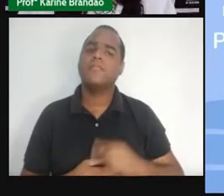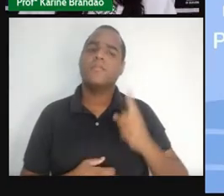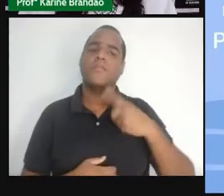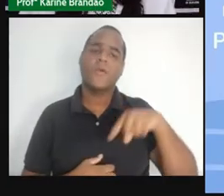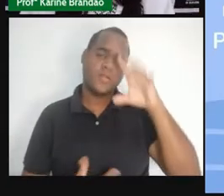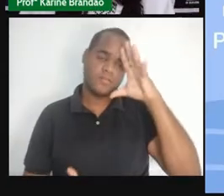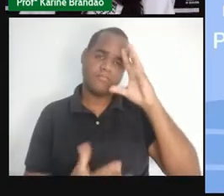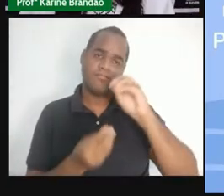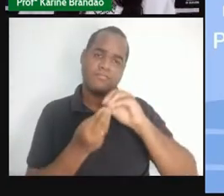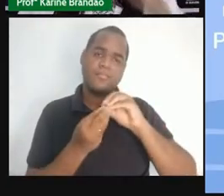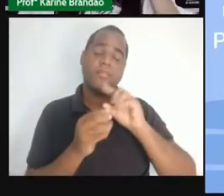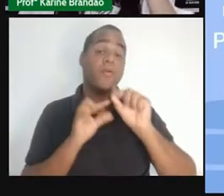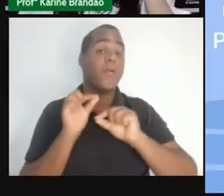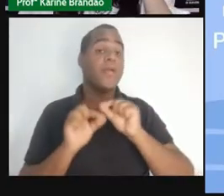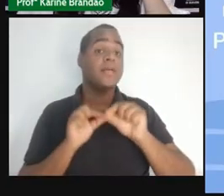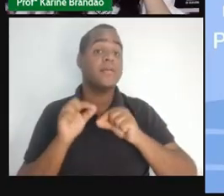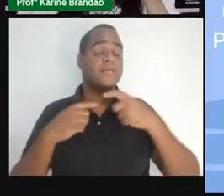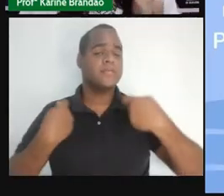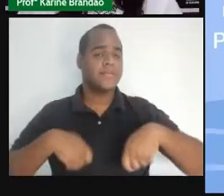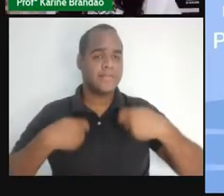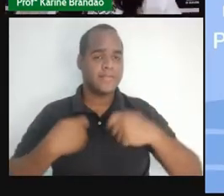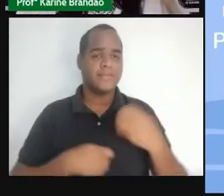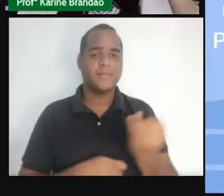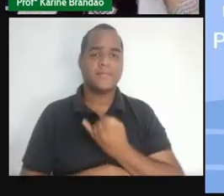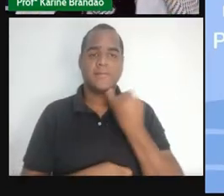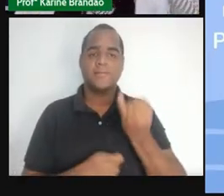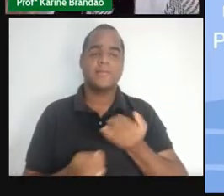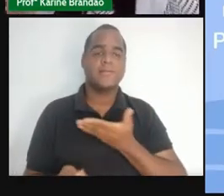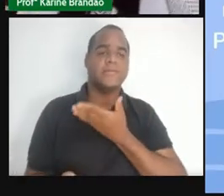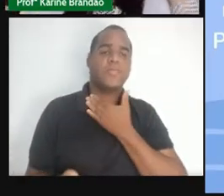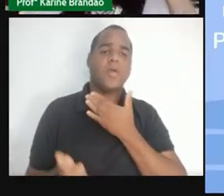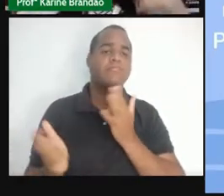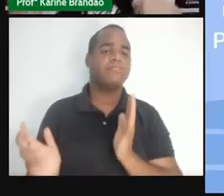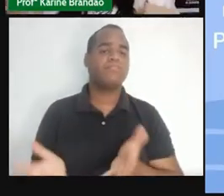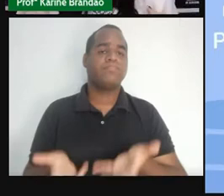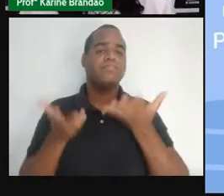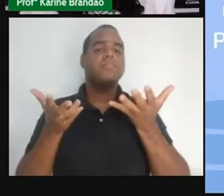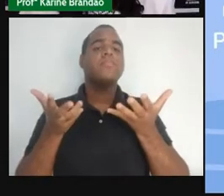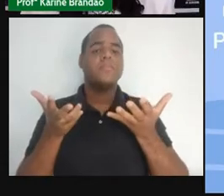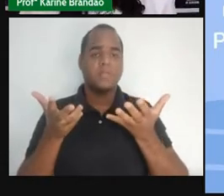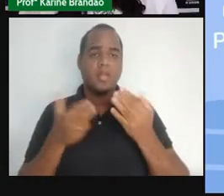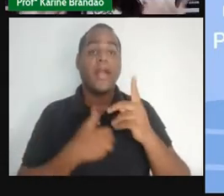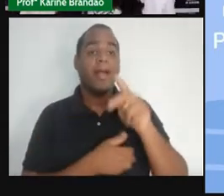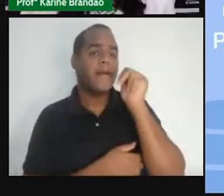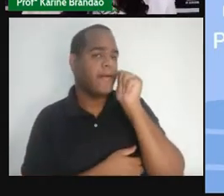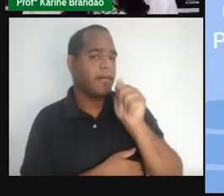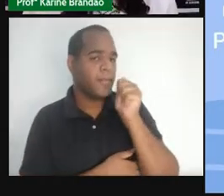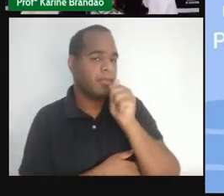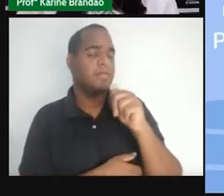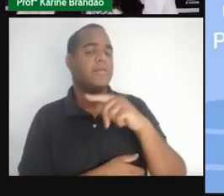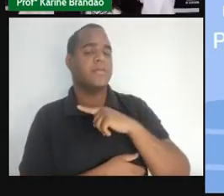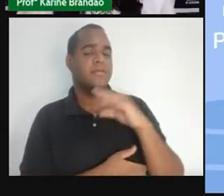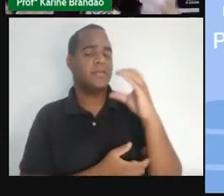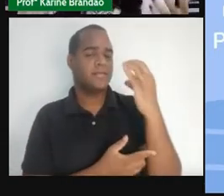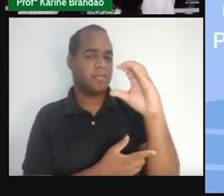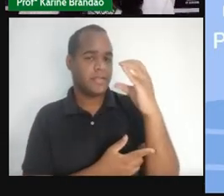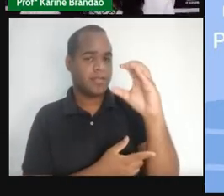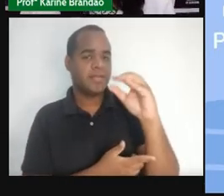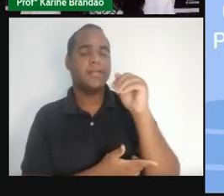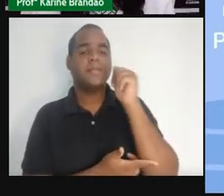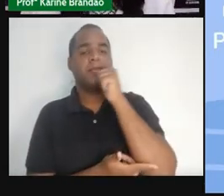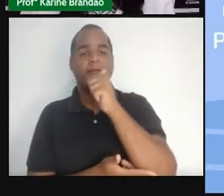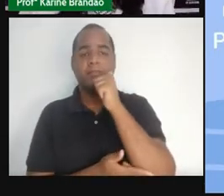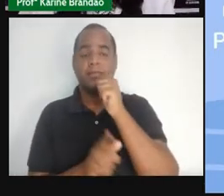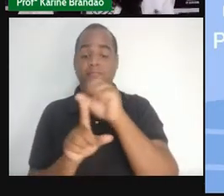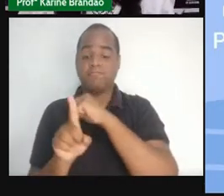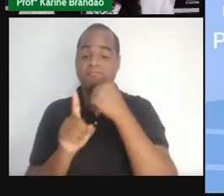precisa cada vez mais dar voz, dar vez, dar lugar às mulheres para a ciência, às mulheres na